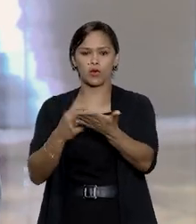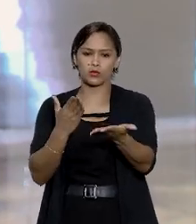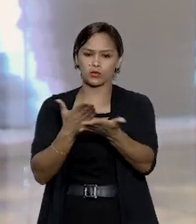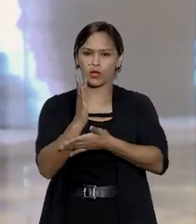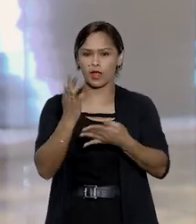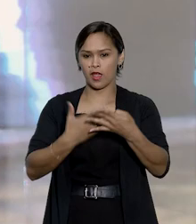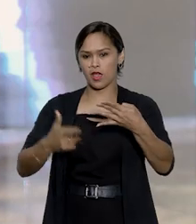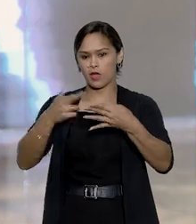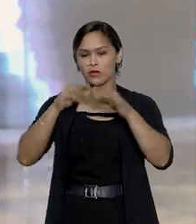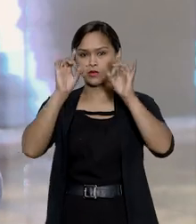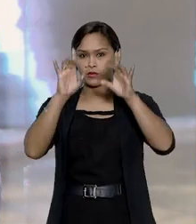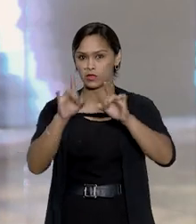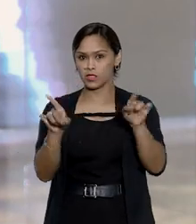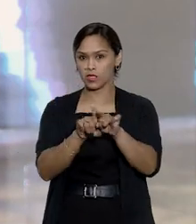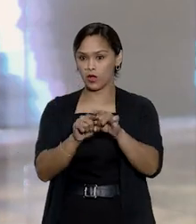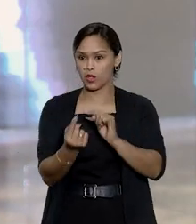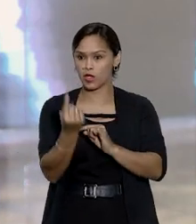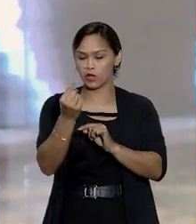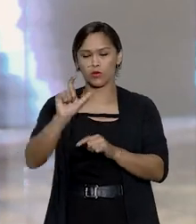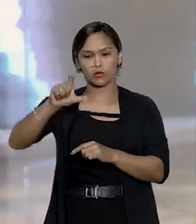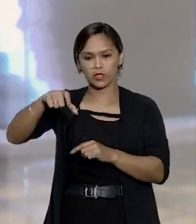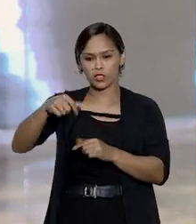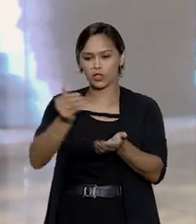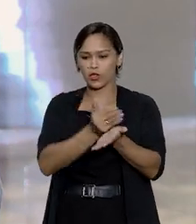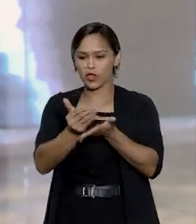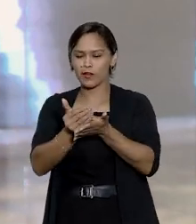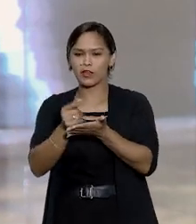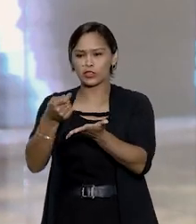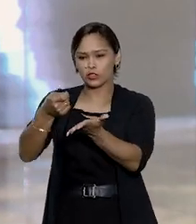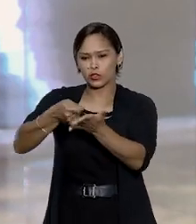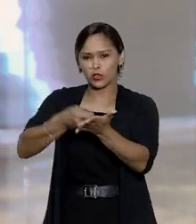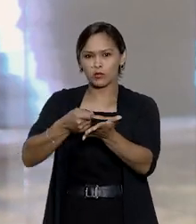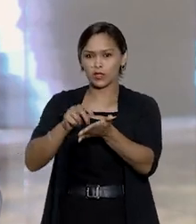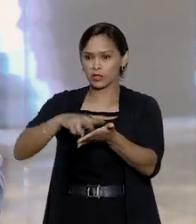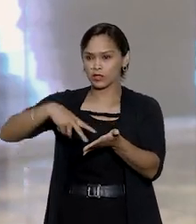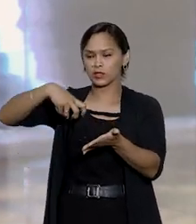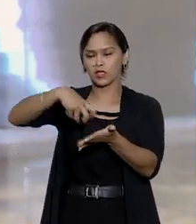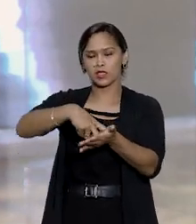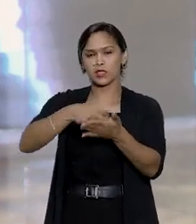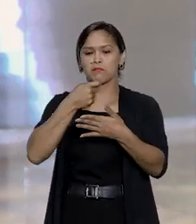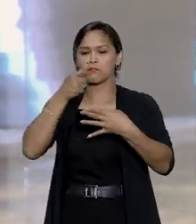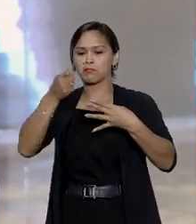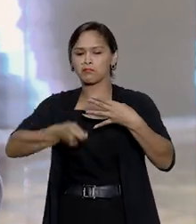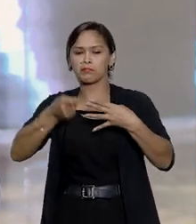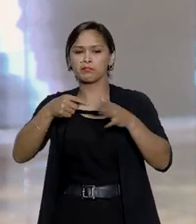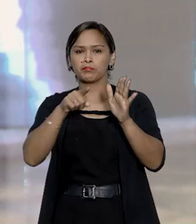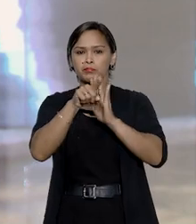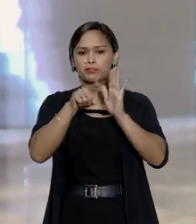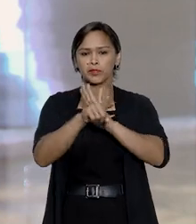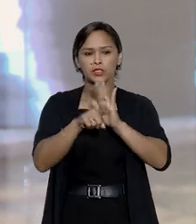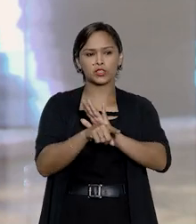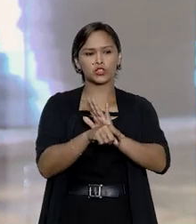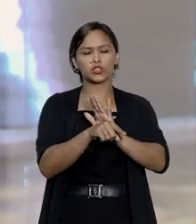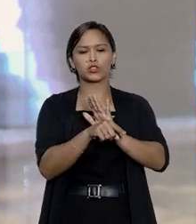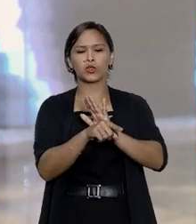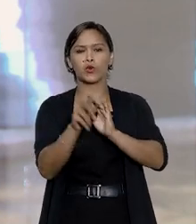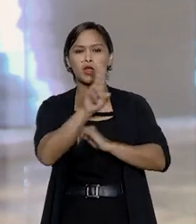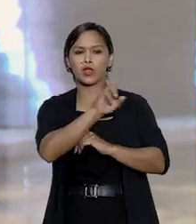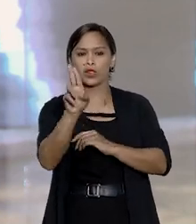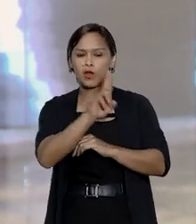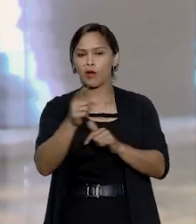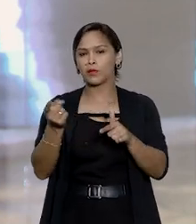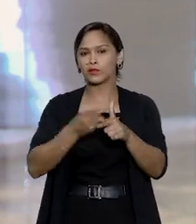ao recurso especial em que um credor, na fase de cumprimento de sentença, solicitou a pesquisa de bens em nome dos